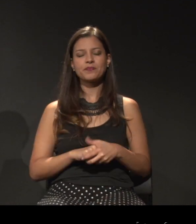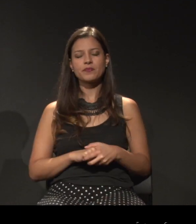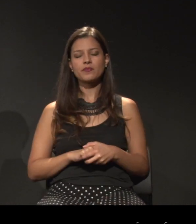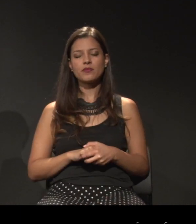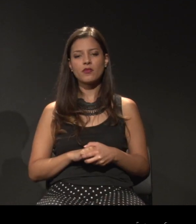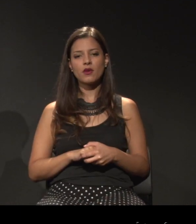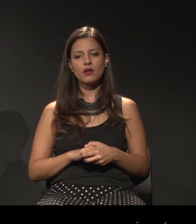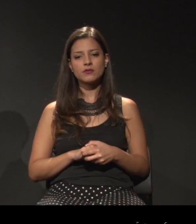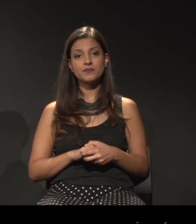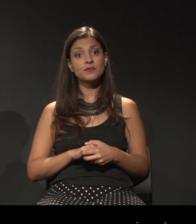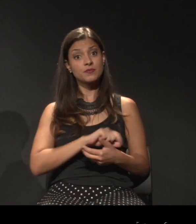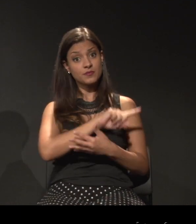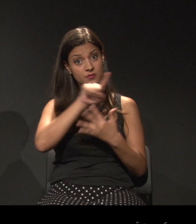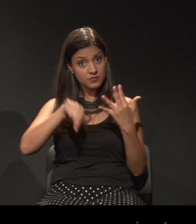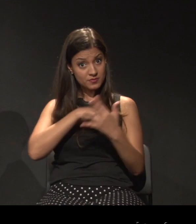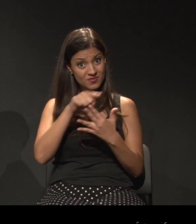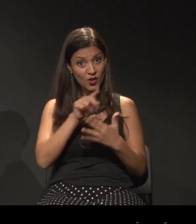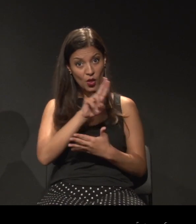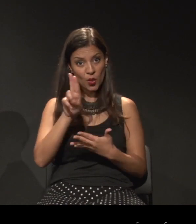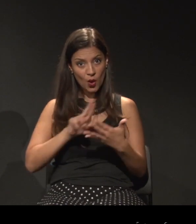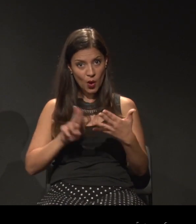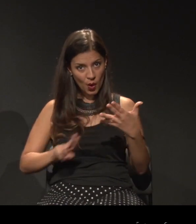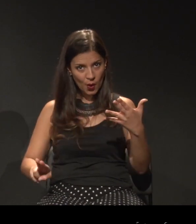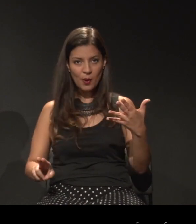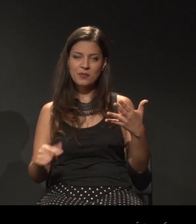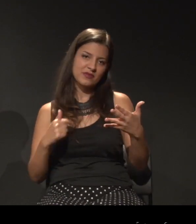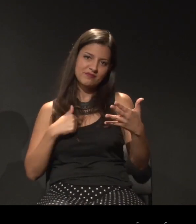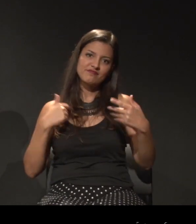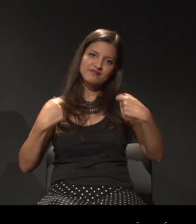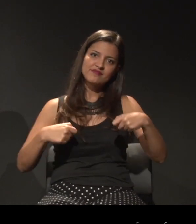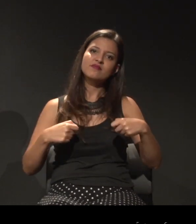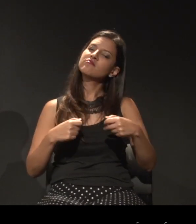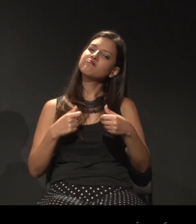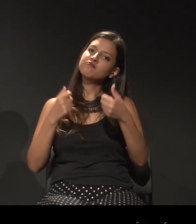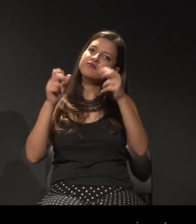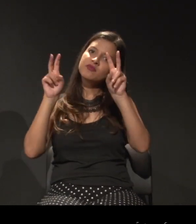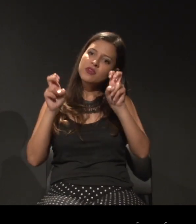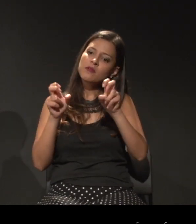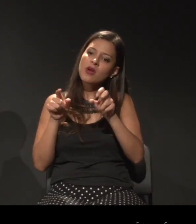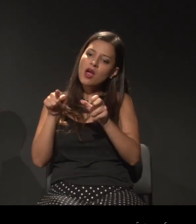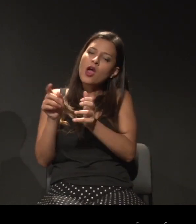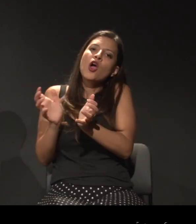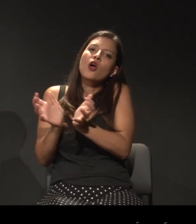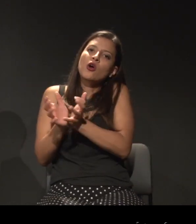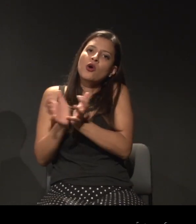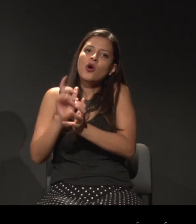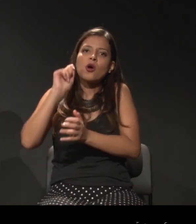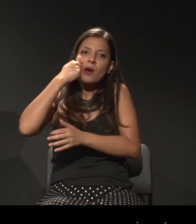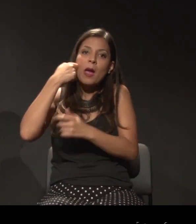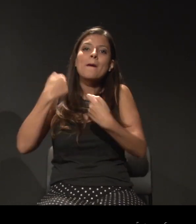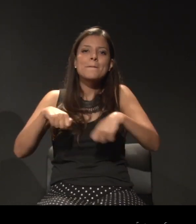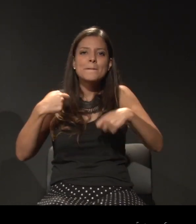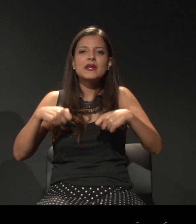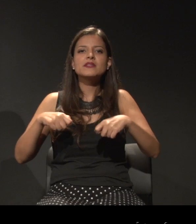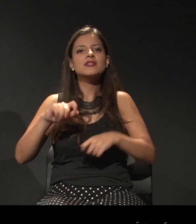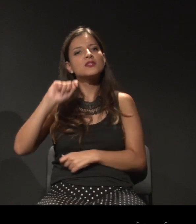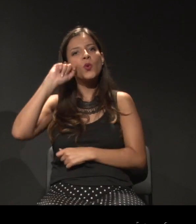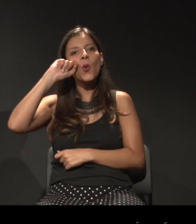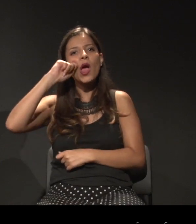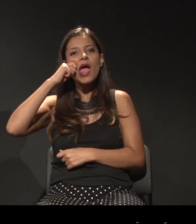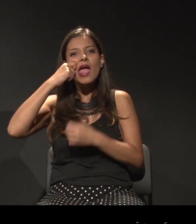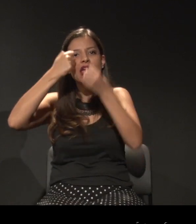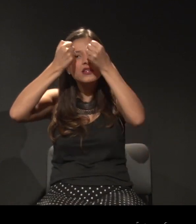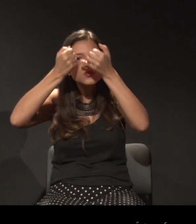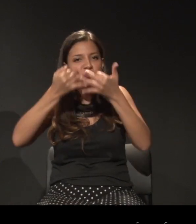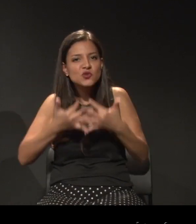discorrer sobre a minha relação hoje com os coletivos nos quais eu participo, sem escurecer o que me fundamentou.